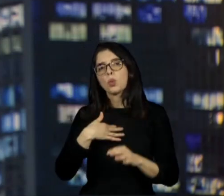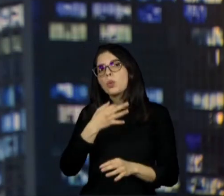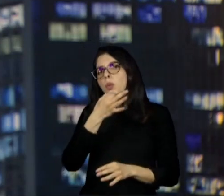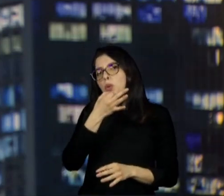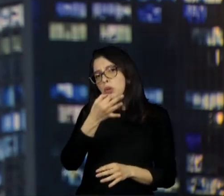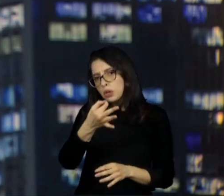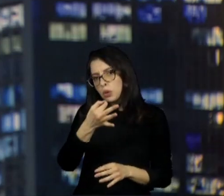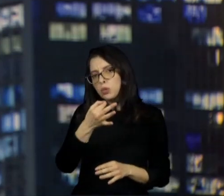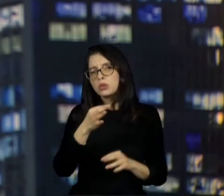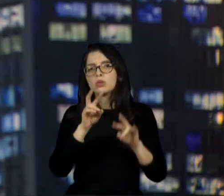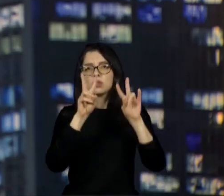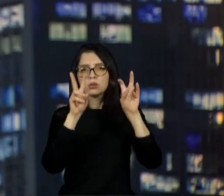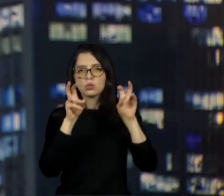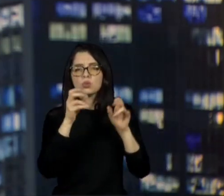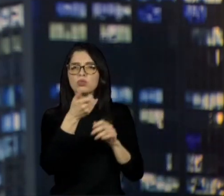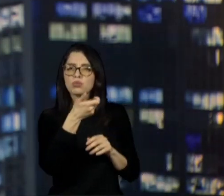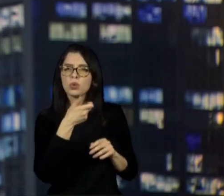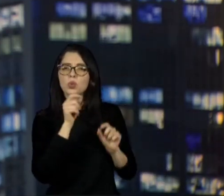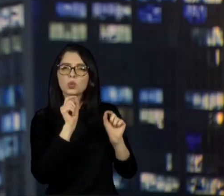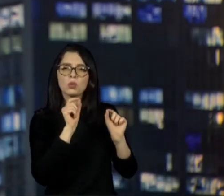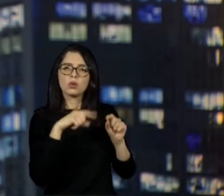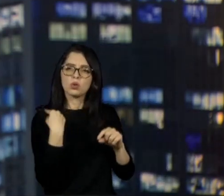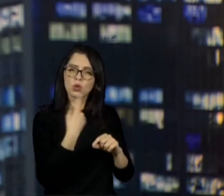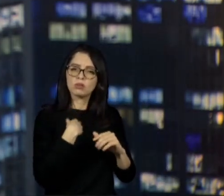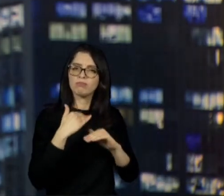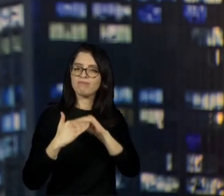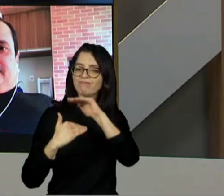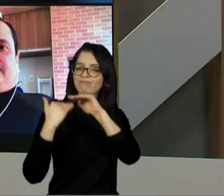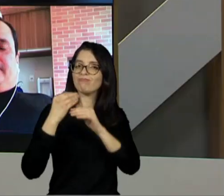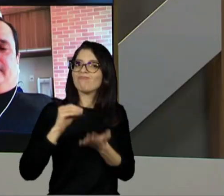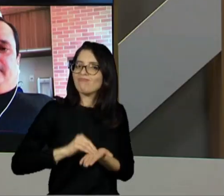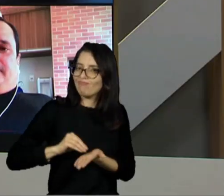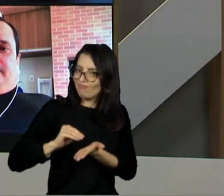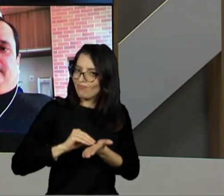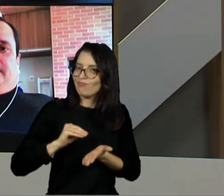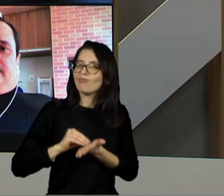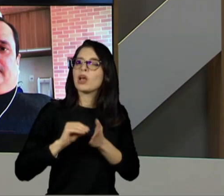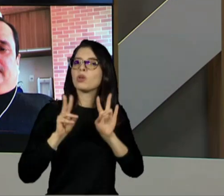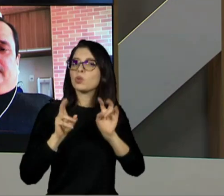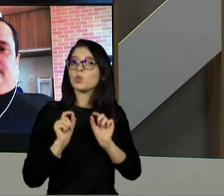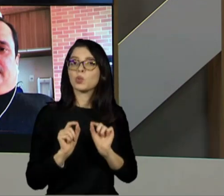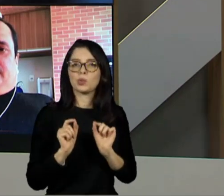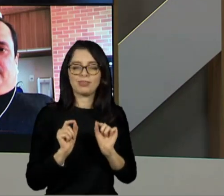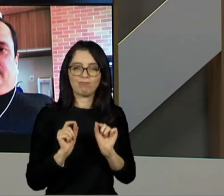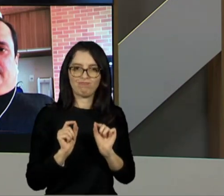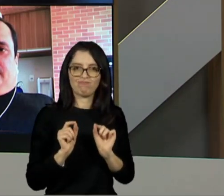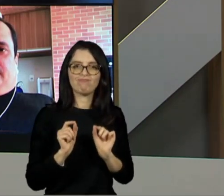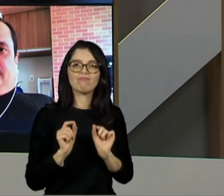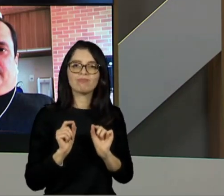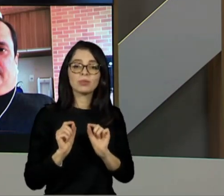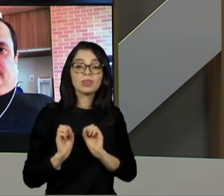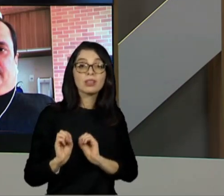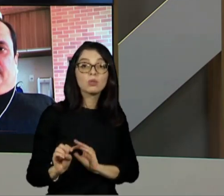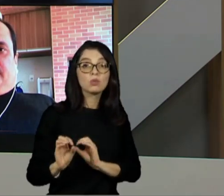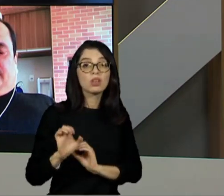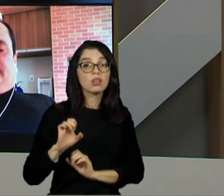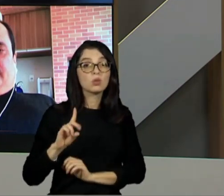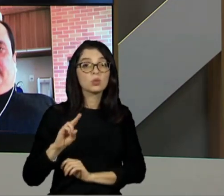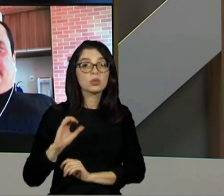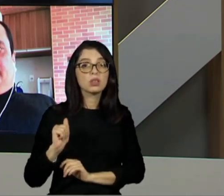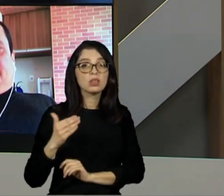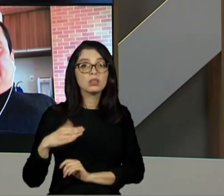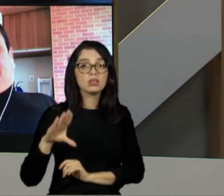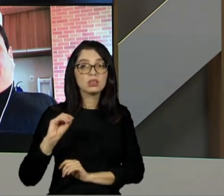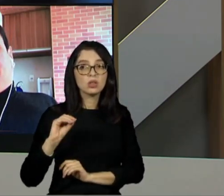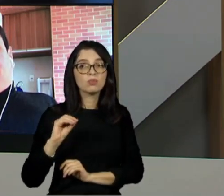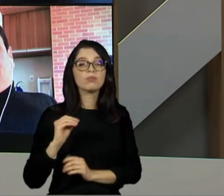um pouquinho, que vocês dizem ainda, precisamos avançar em tantas questões, eu quero bater mais um pouquinho ainda nessa questão do ensino da educação. Leonardo, conta para